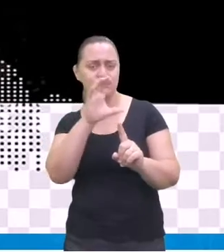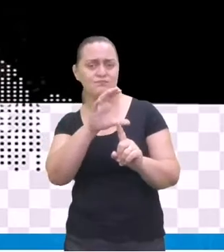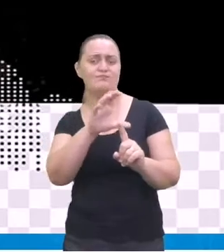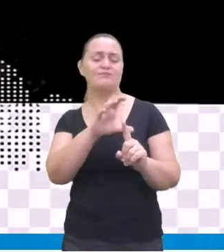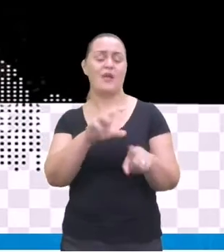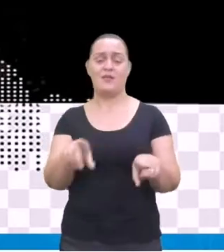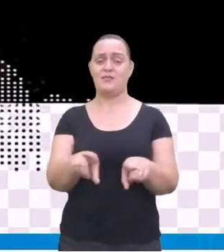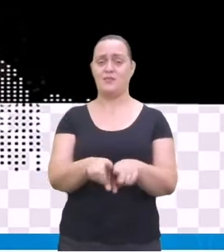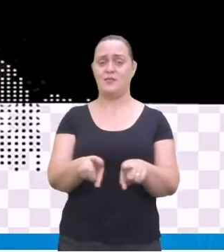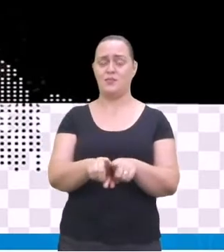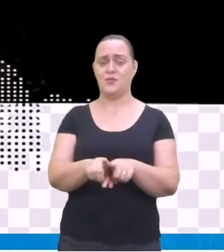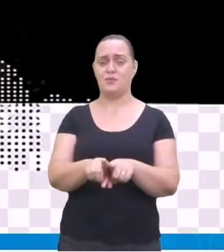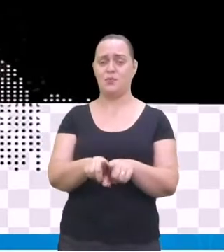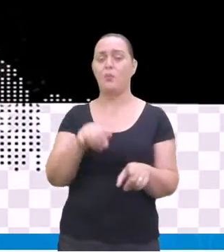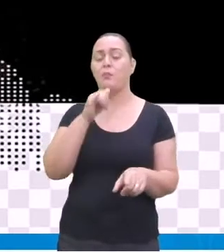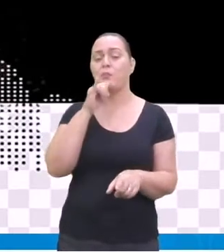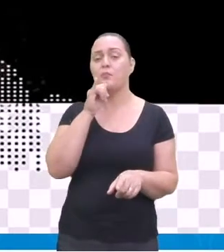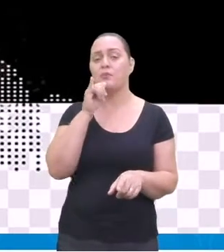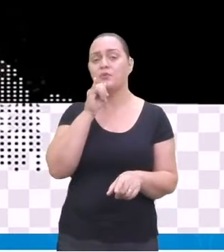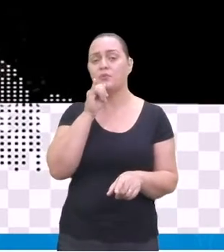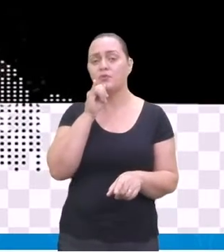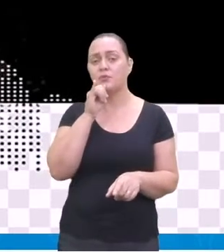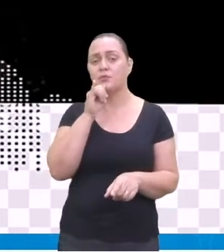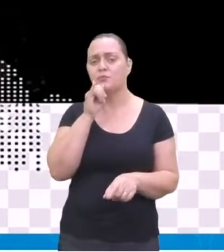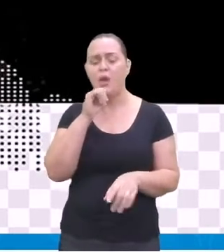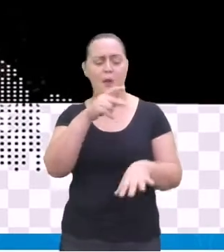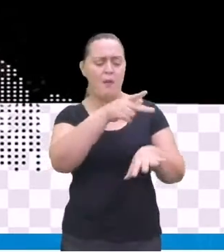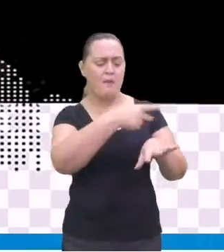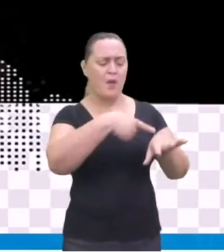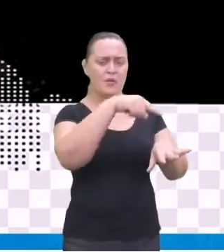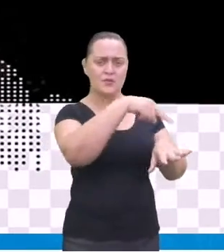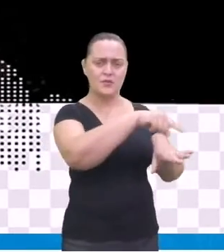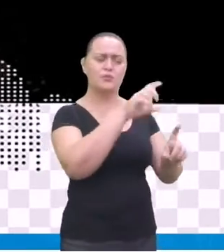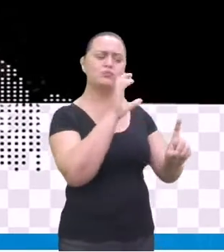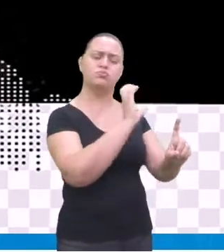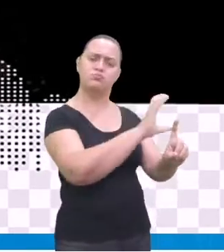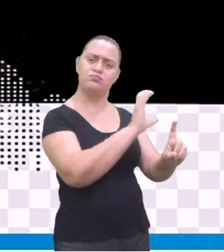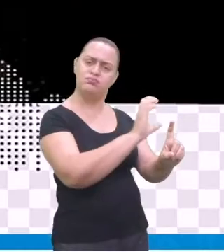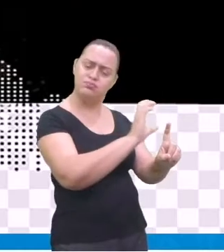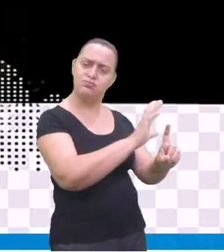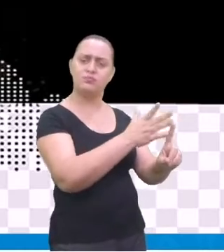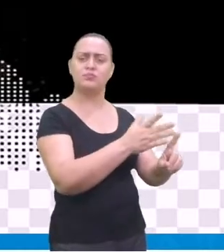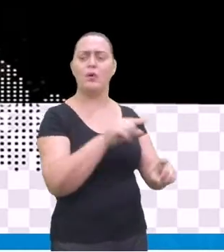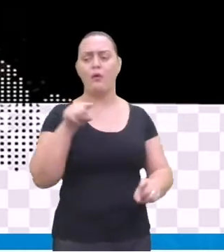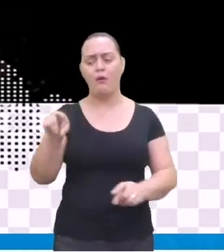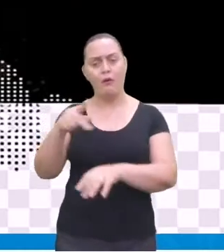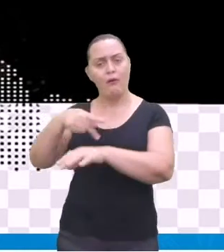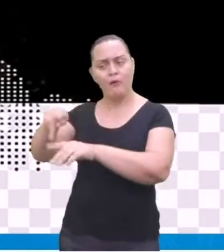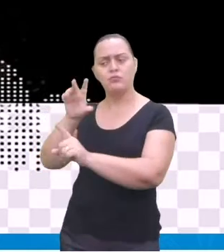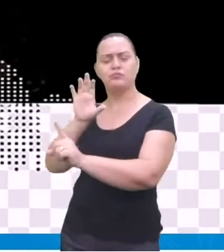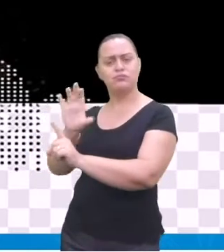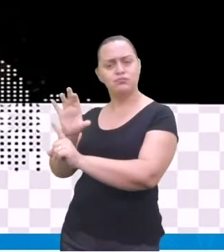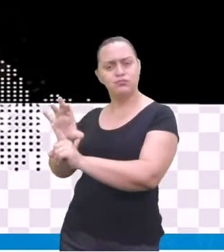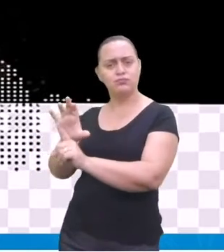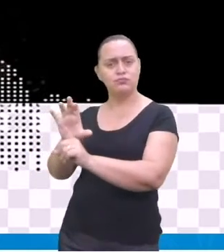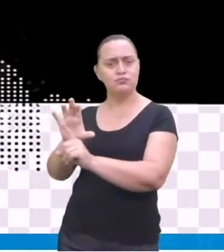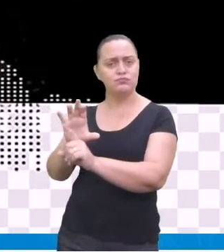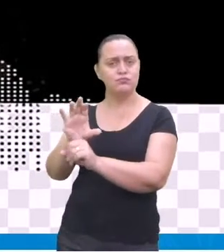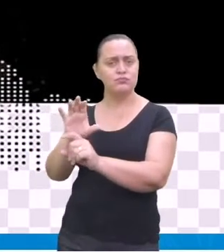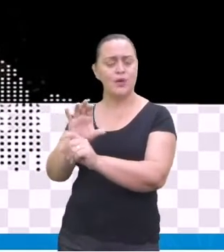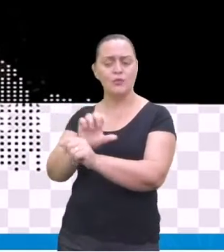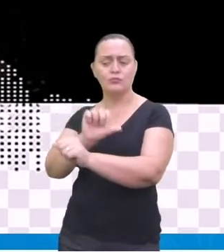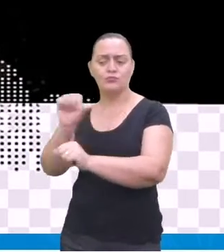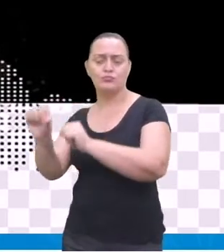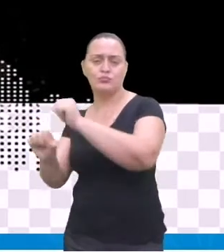todas as músicas de outros países recebem influências de países vizinhos, de continentes vizinhos. Então, a música de um país,